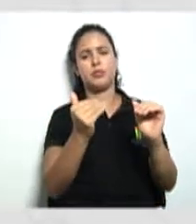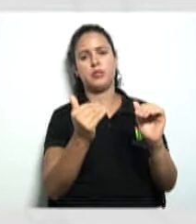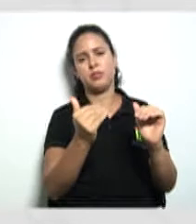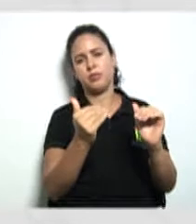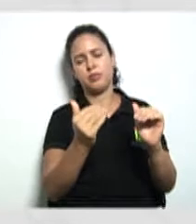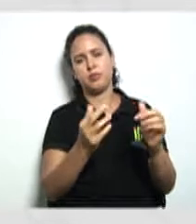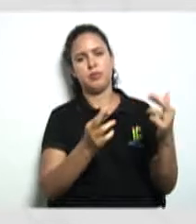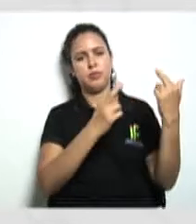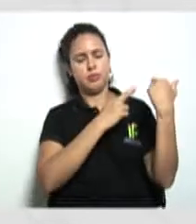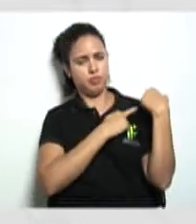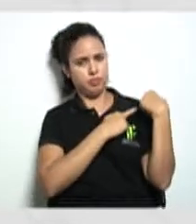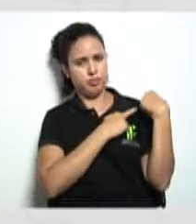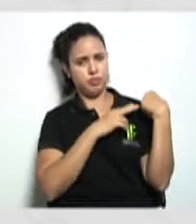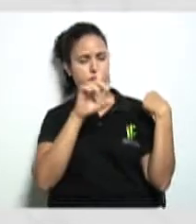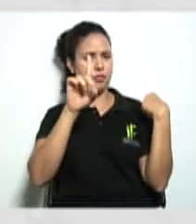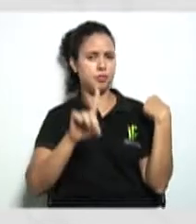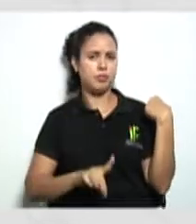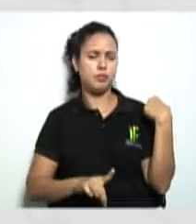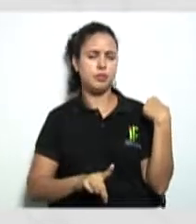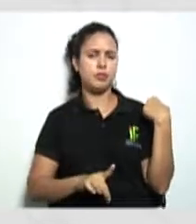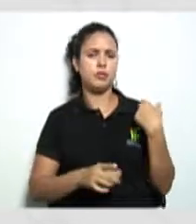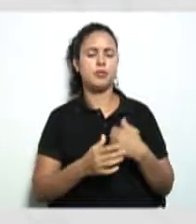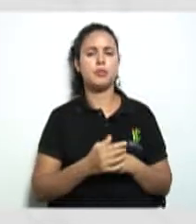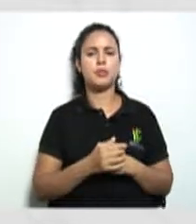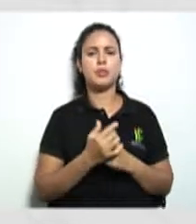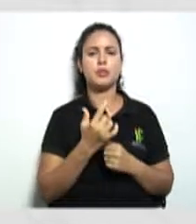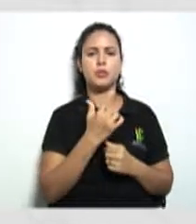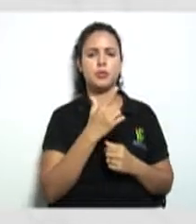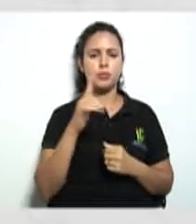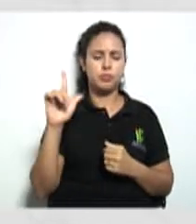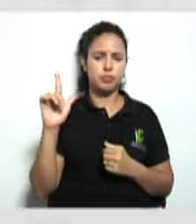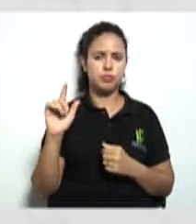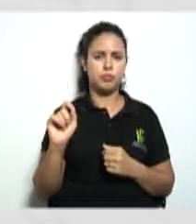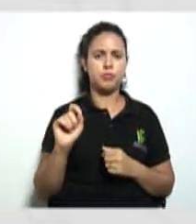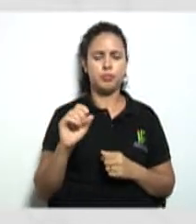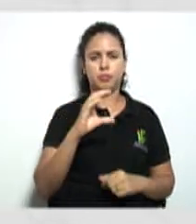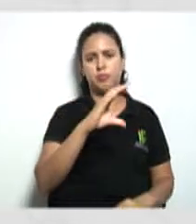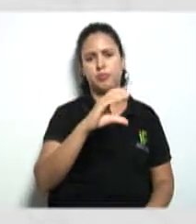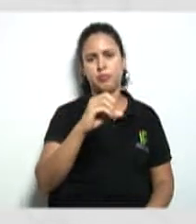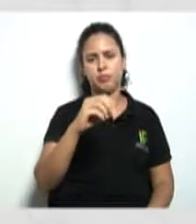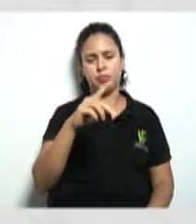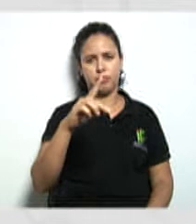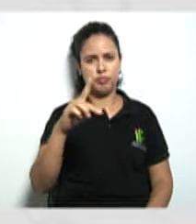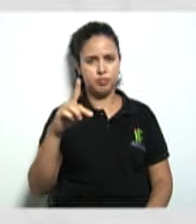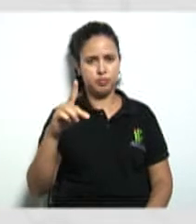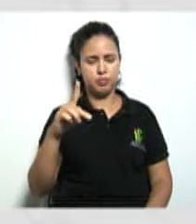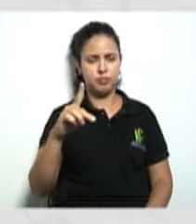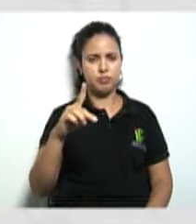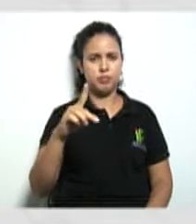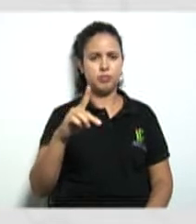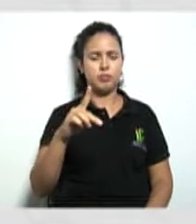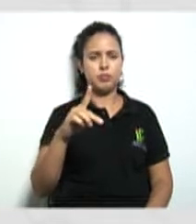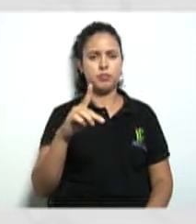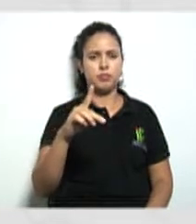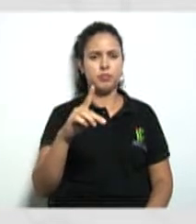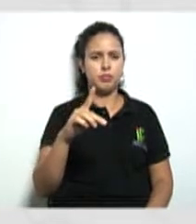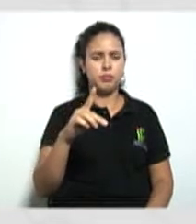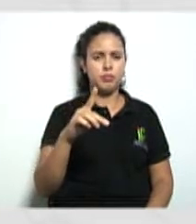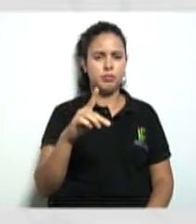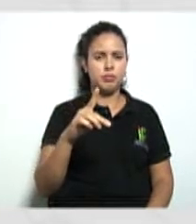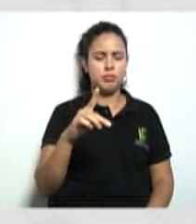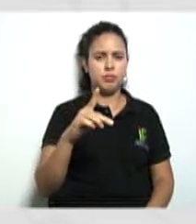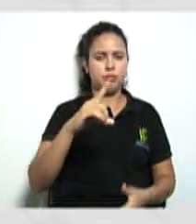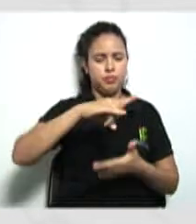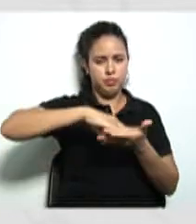dentro da cooperativa? Outro ponto aqui, a cooperativa irá contratar